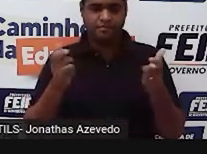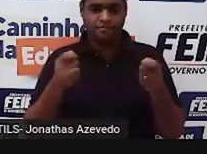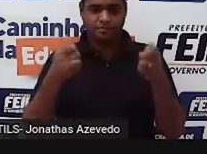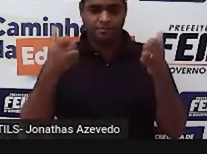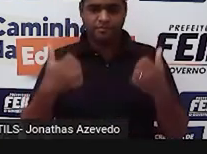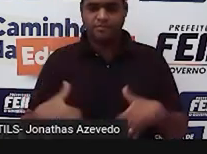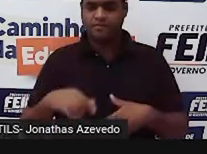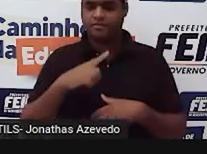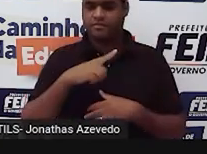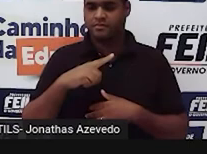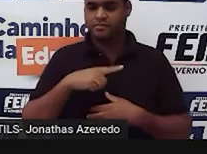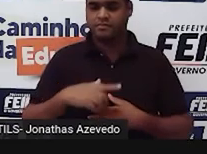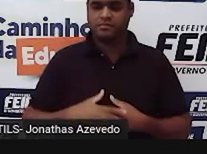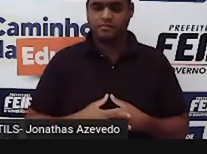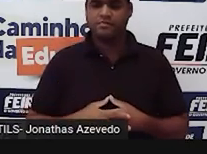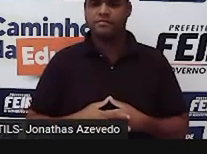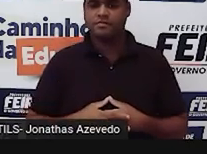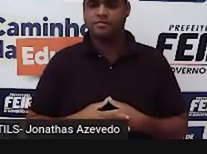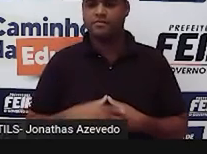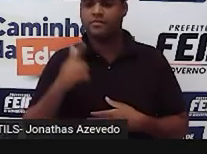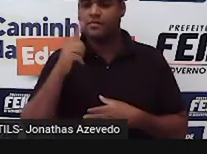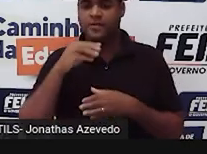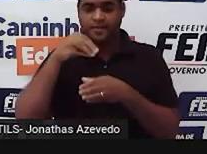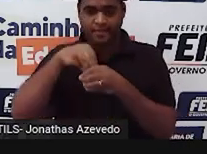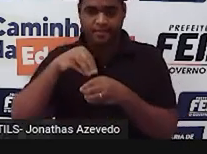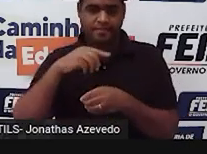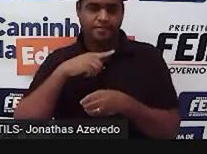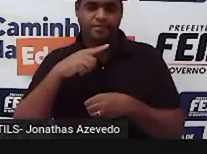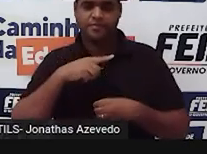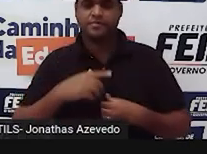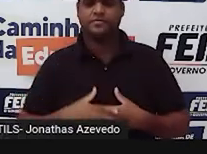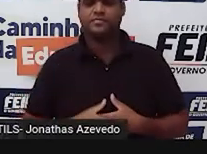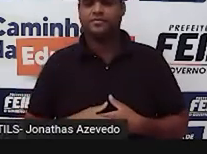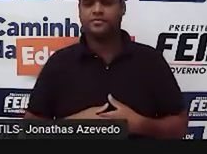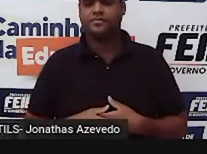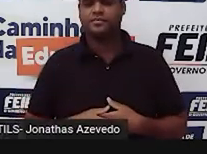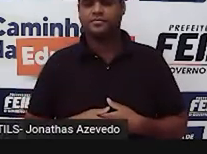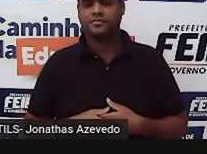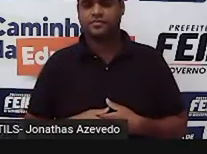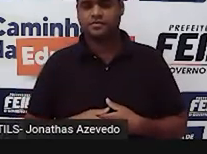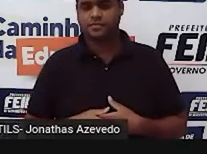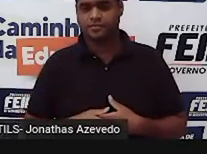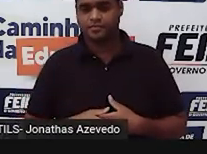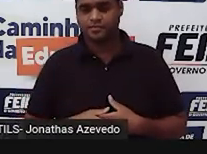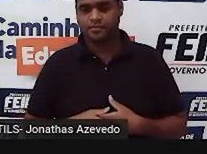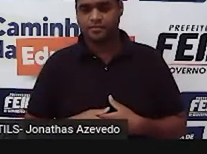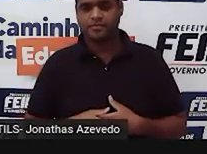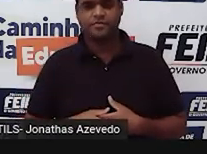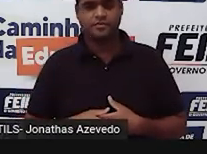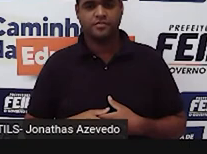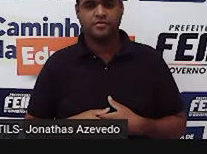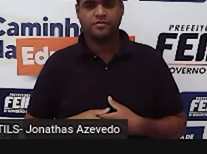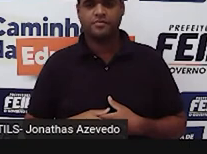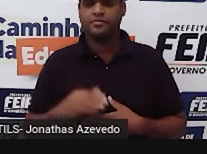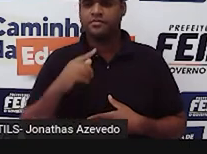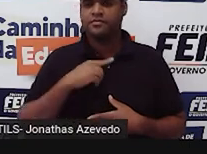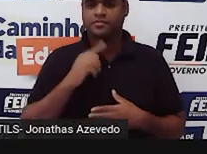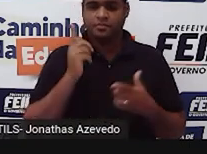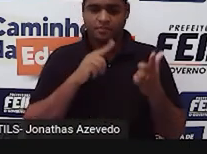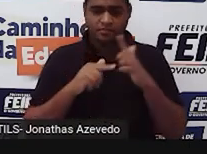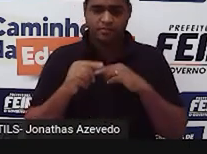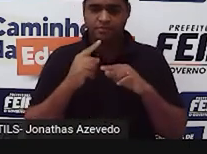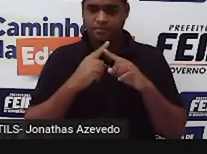que não está dentro da condição. Tá? Então, por isso que essas medidas não vão fazer